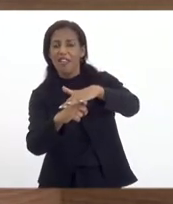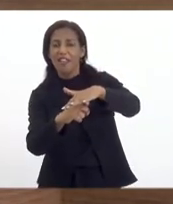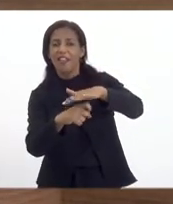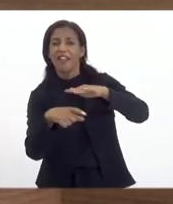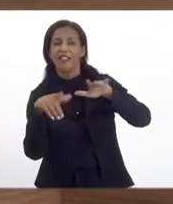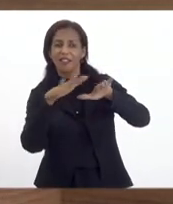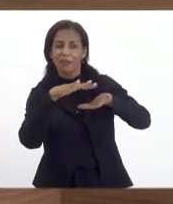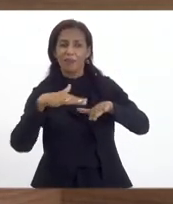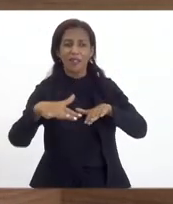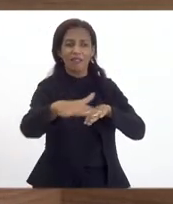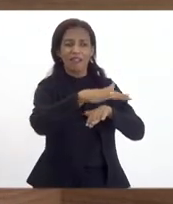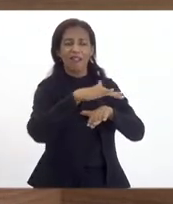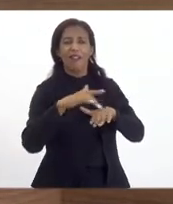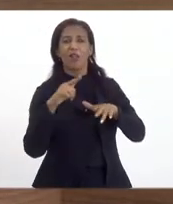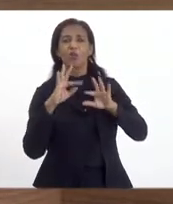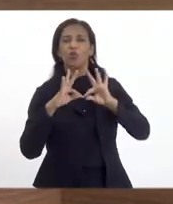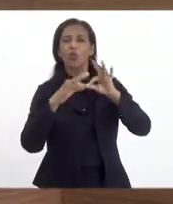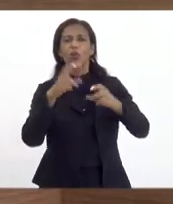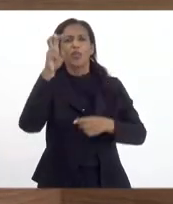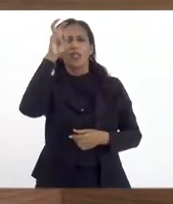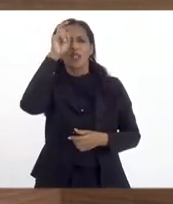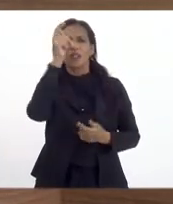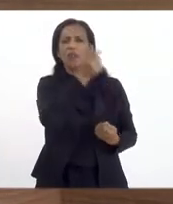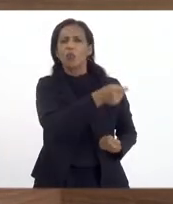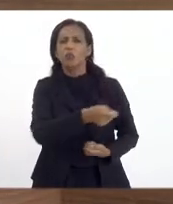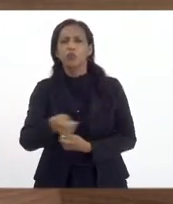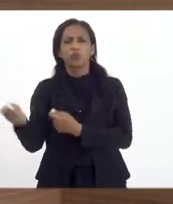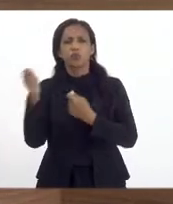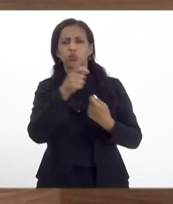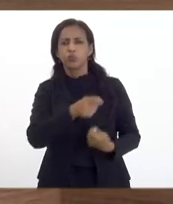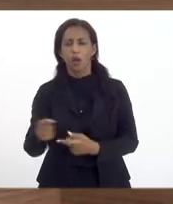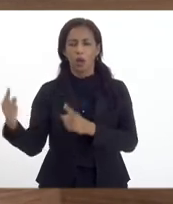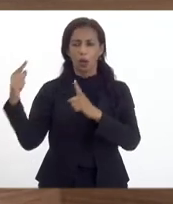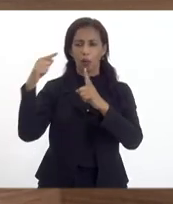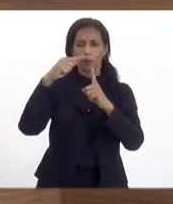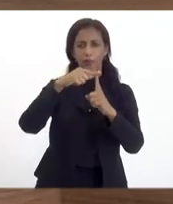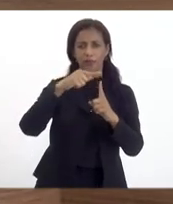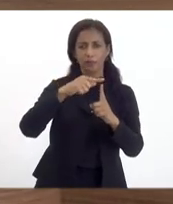da ECN que é toda quinta-feira com o objetivo de